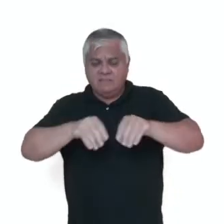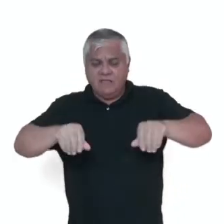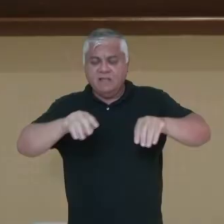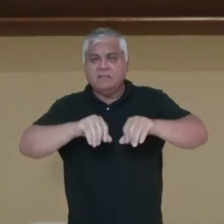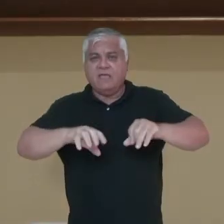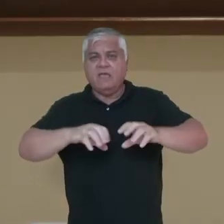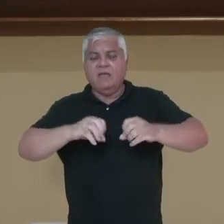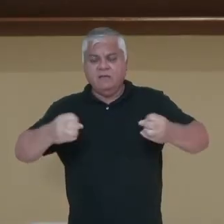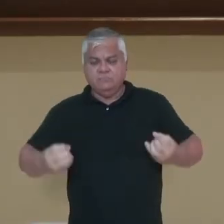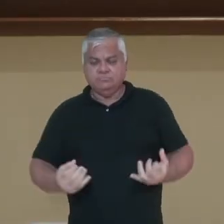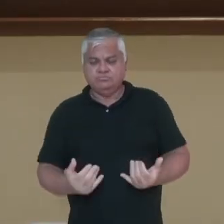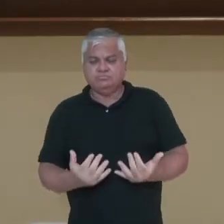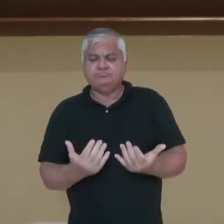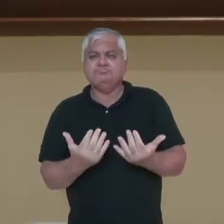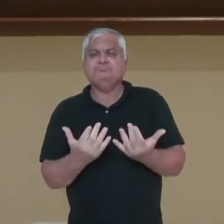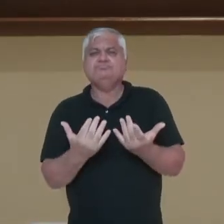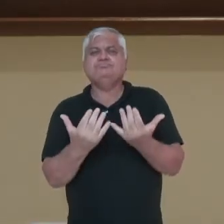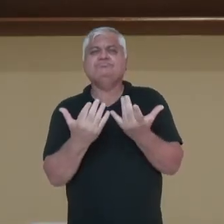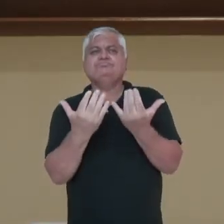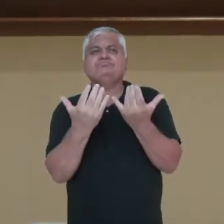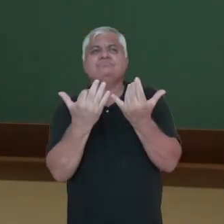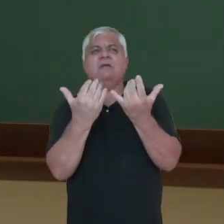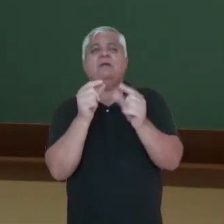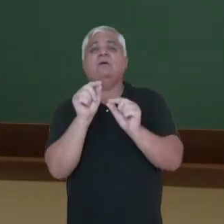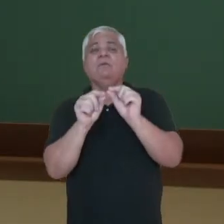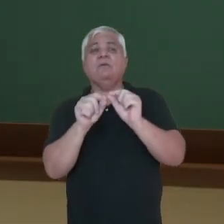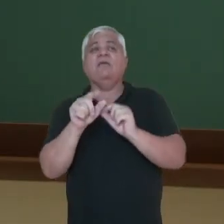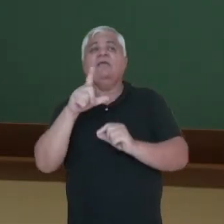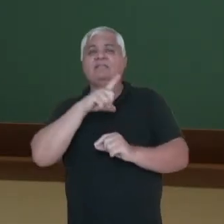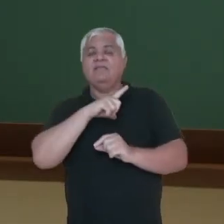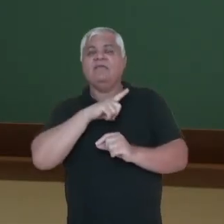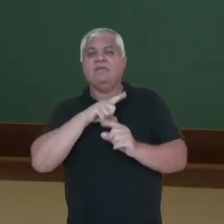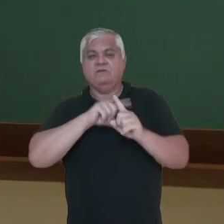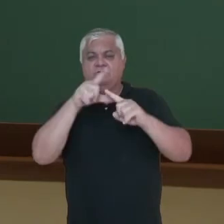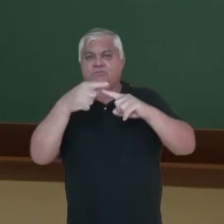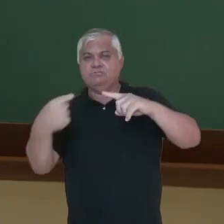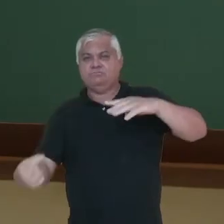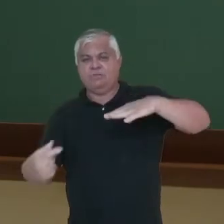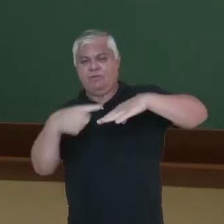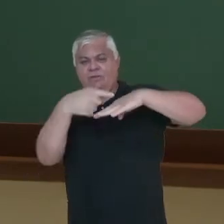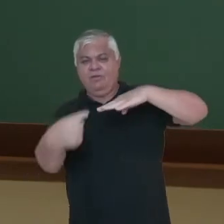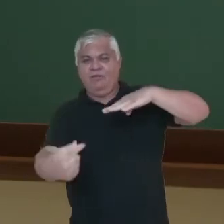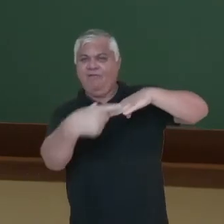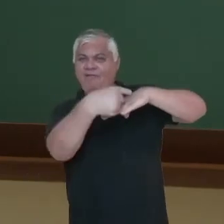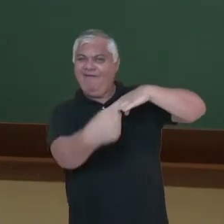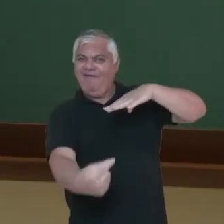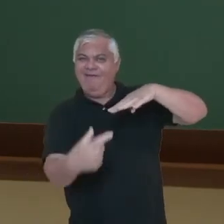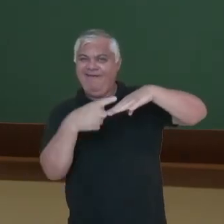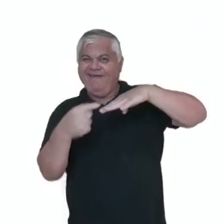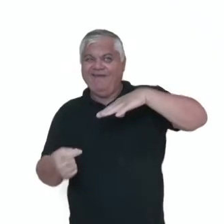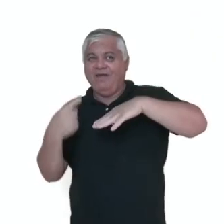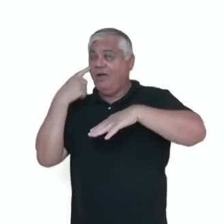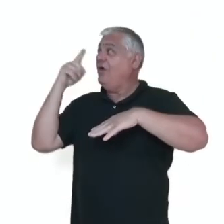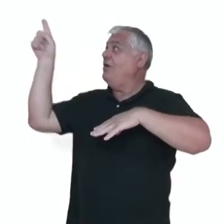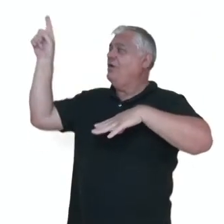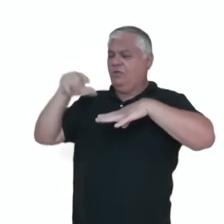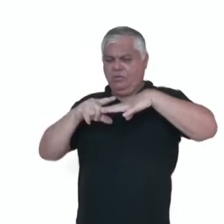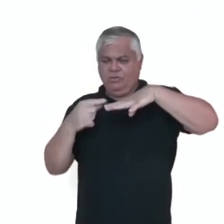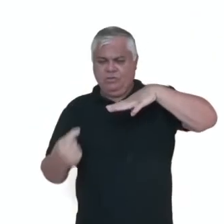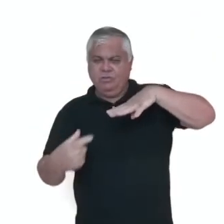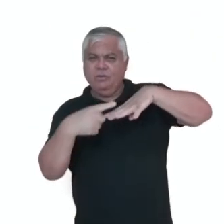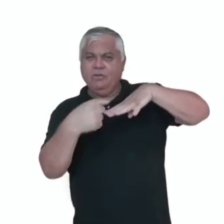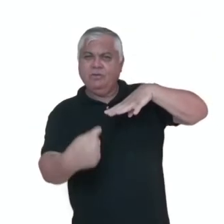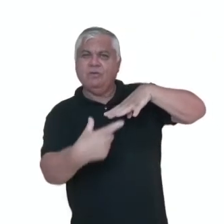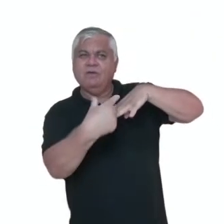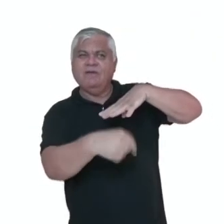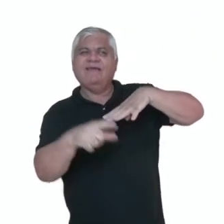normalmente a gente vê. Que são esses, né, que a gente chama de rizoma. aqui nesta planta, que é o chifre de veado, aqui em volta